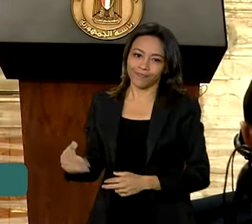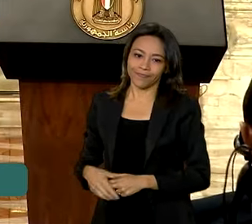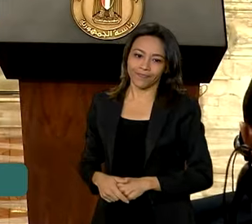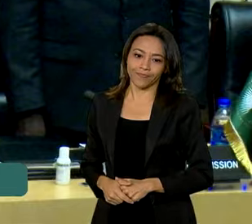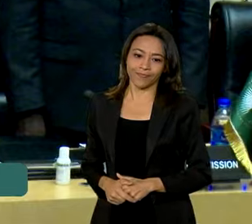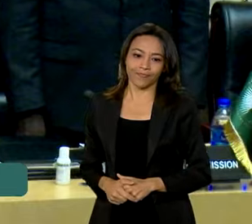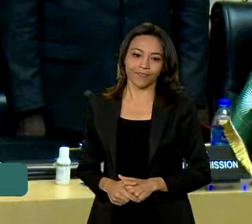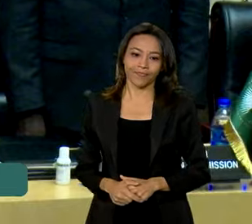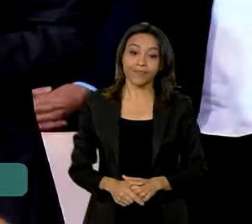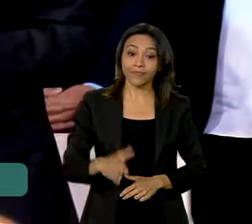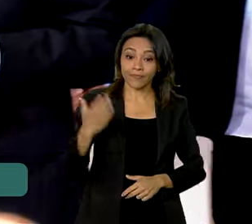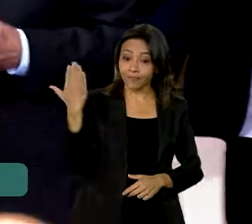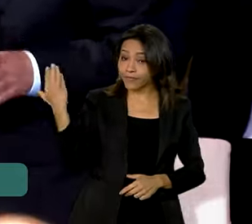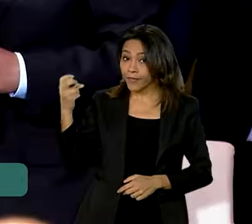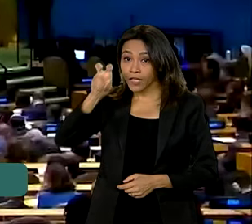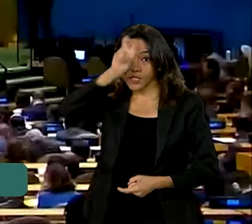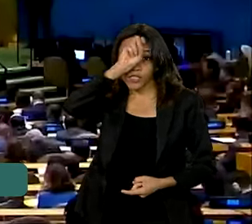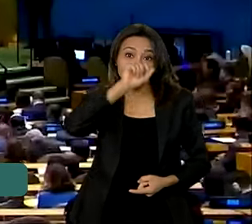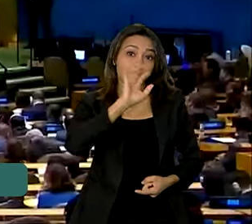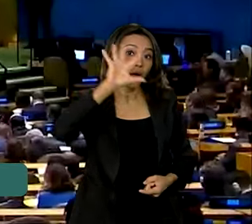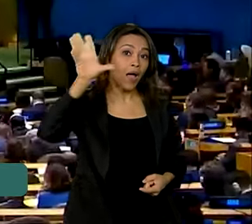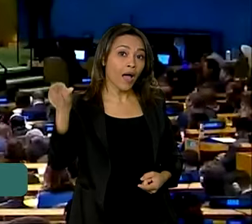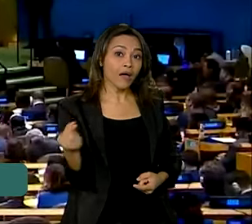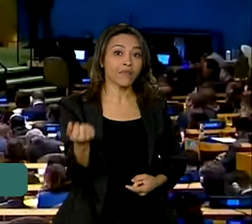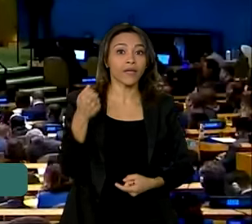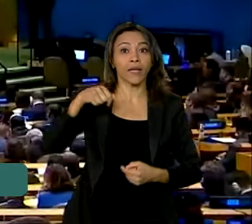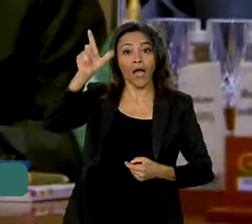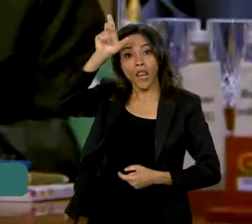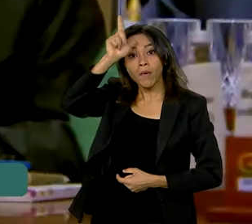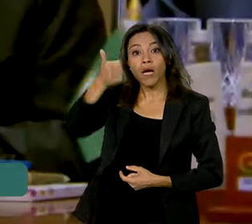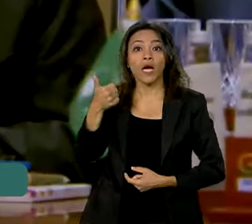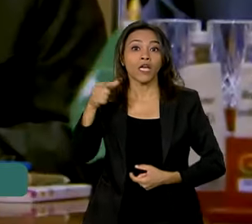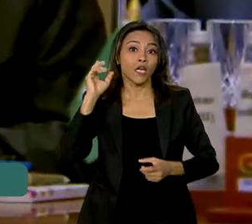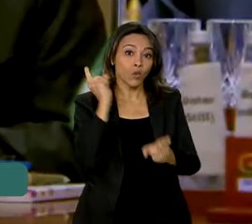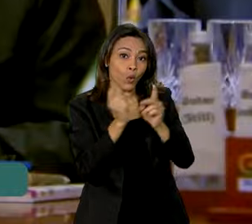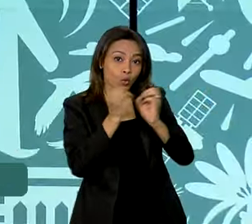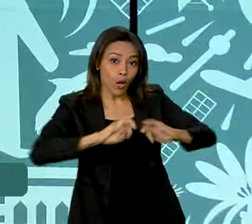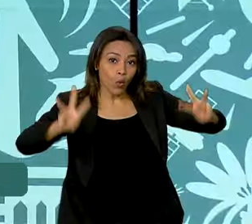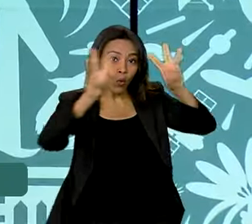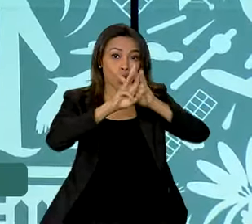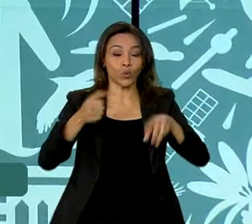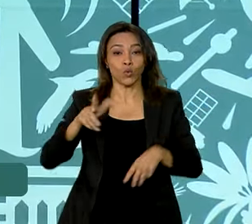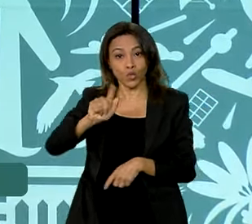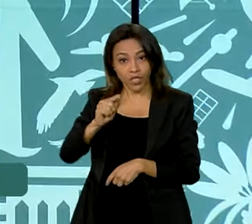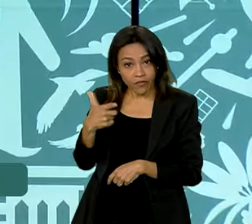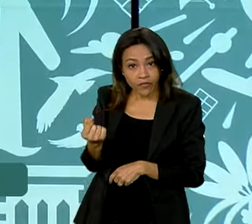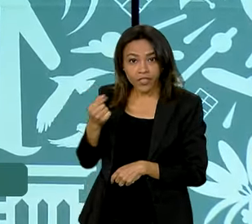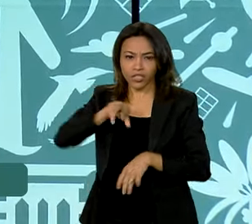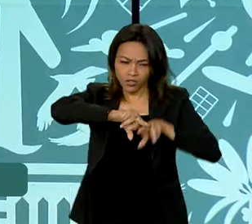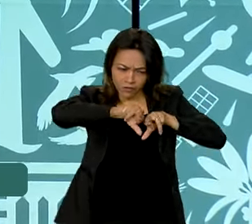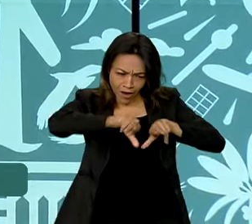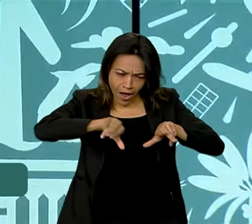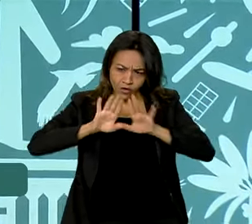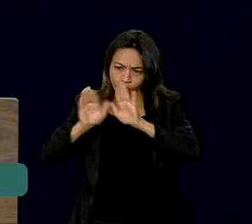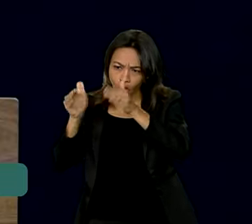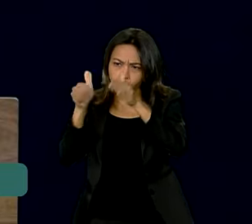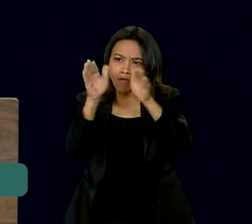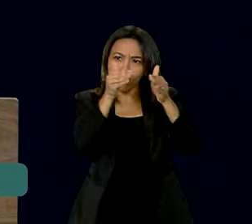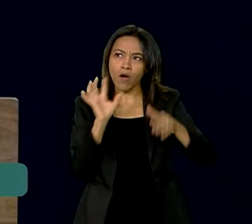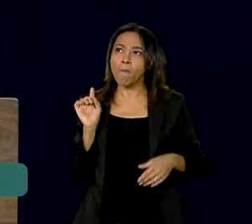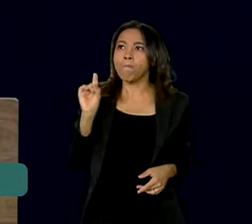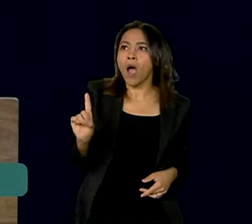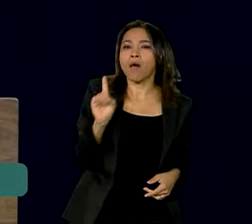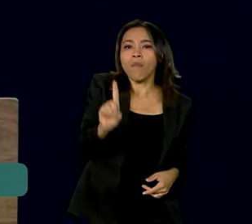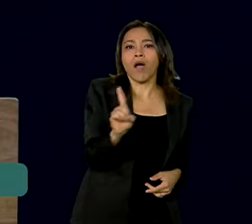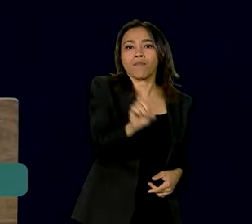No Egito, na África, na Alemanha, na Assembleia Geral da ONU, no G20 e em todos os fóruns internacionais em que o Brasil